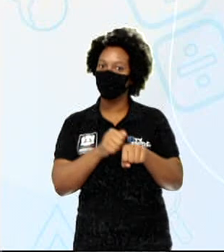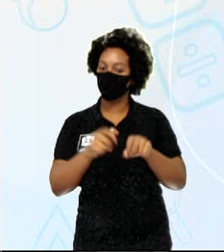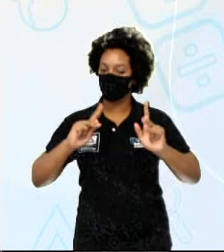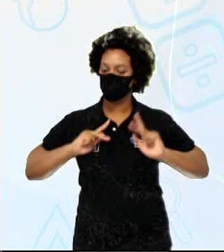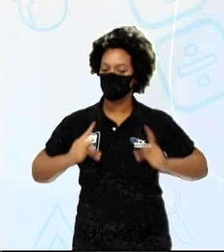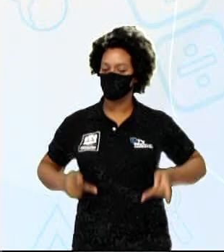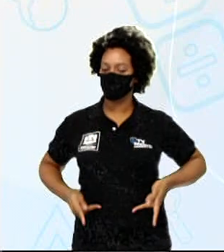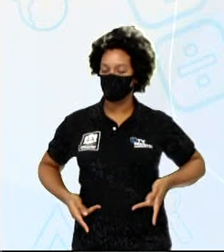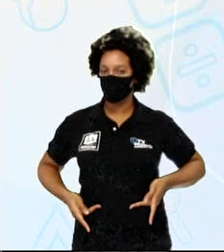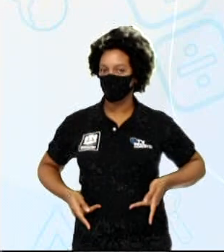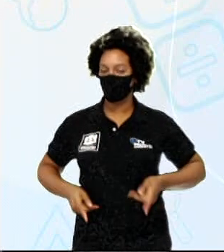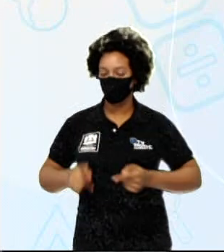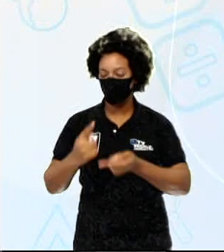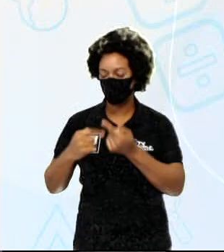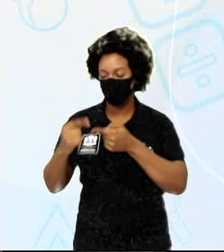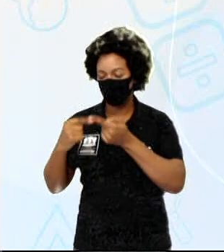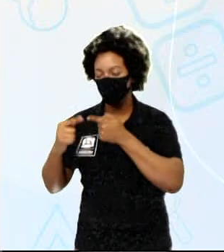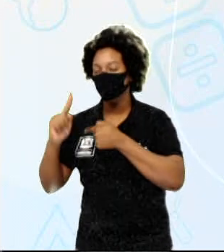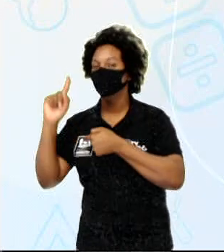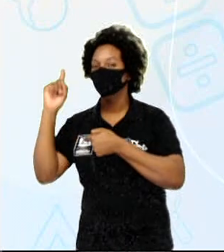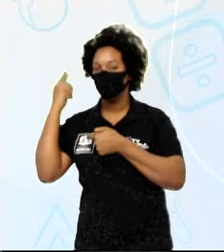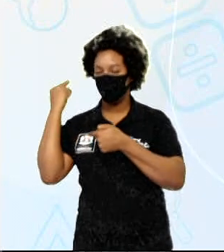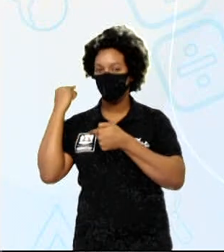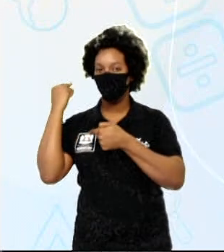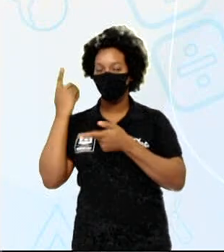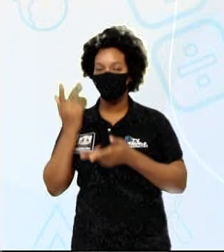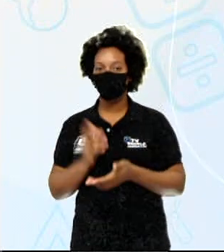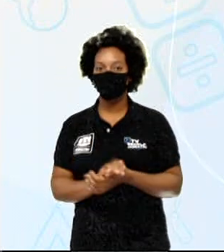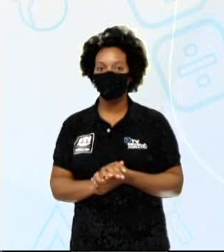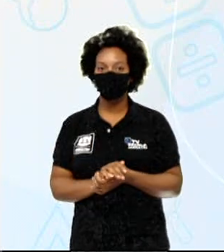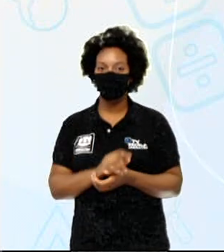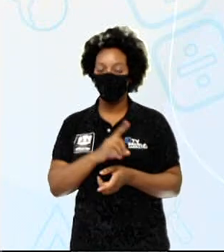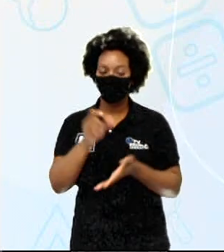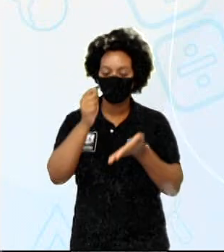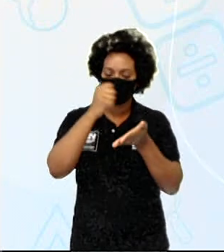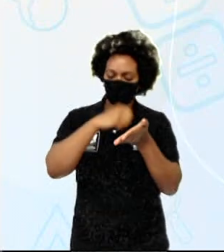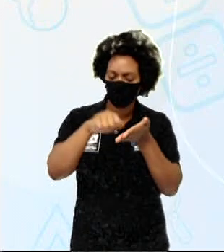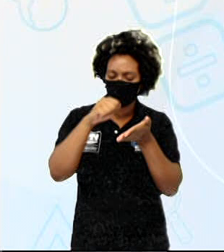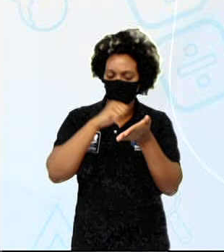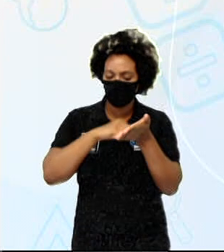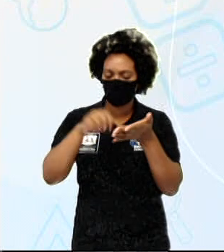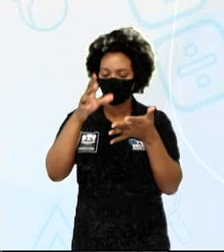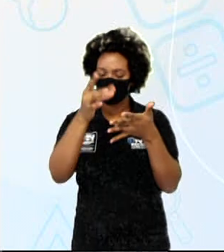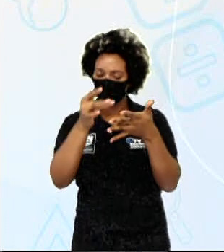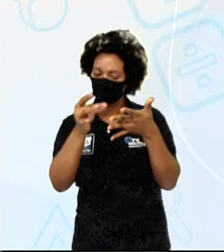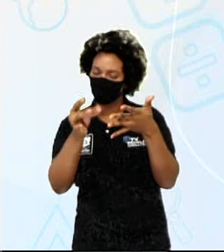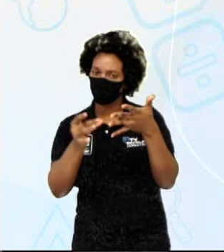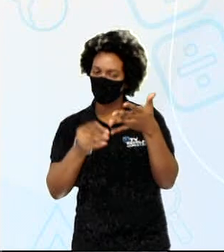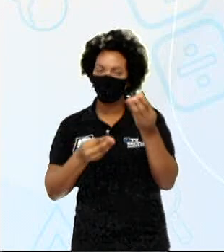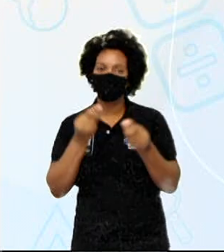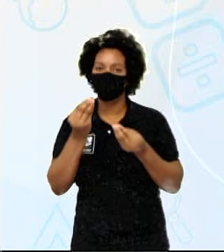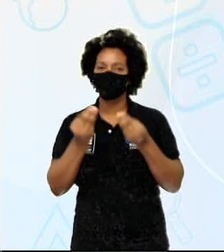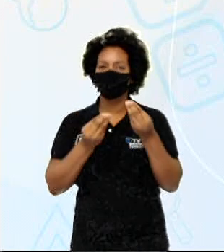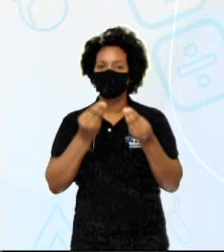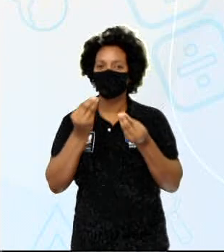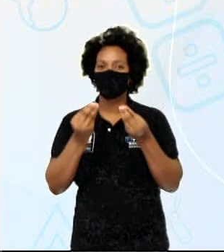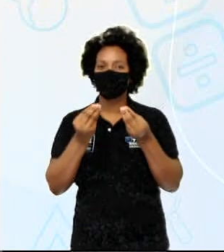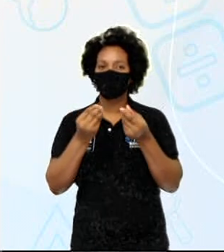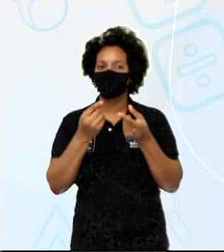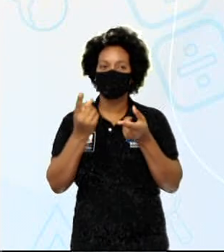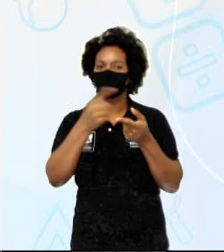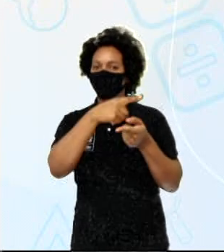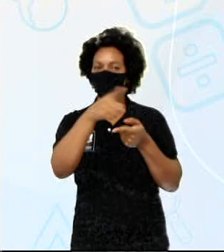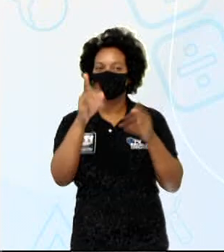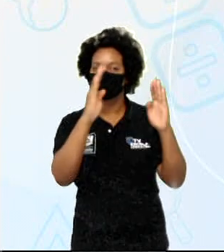sapiens da época do período Paleolítico. Descreva como seria a sua